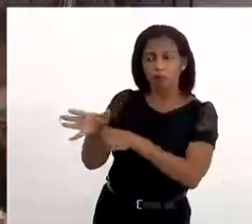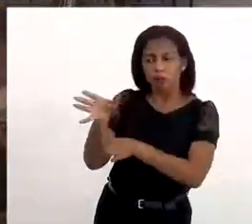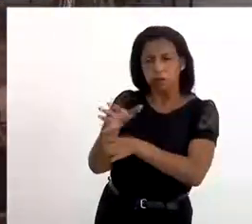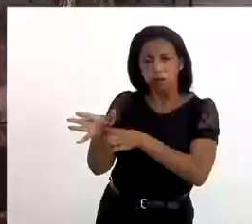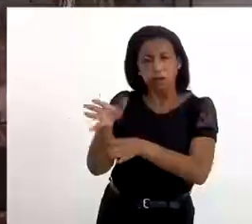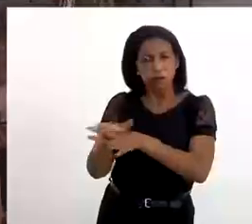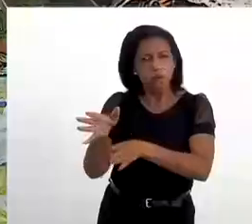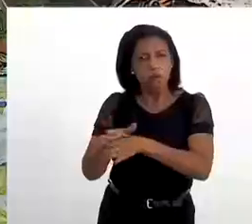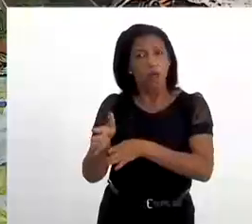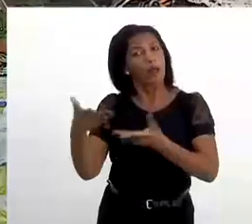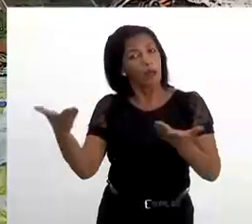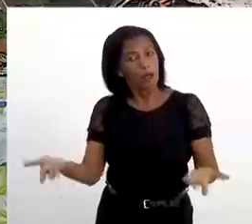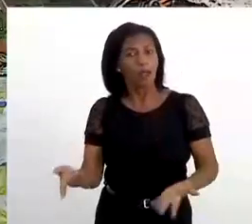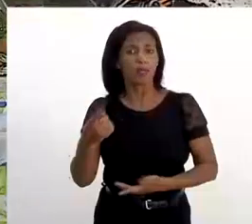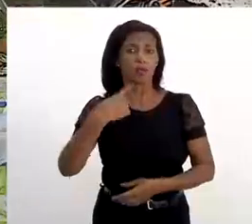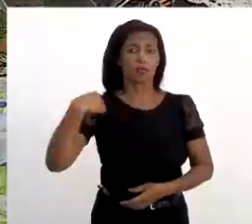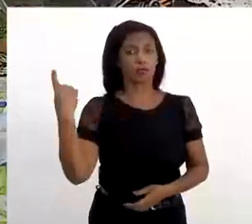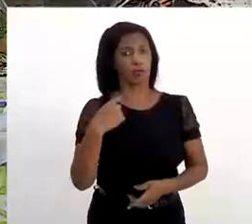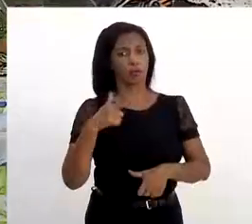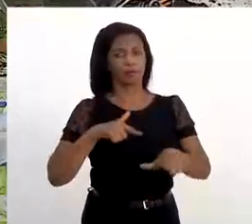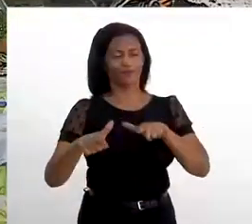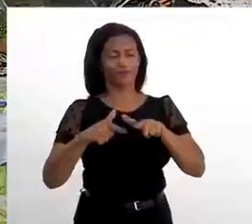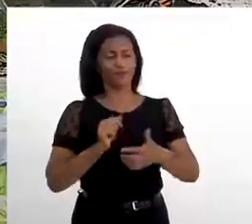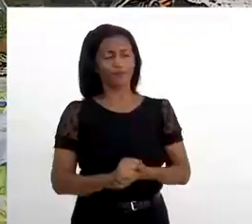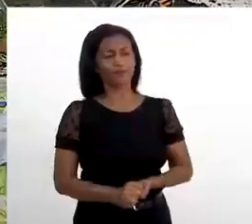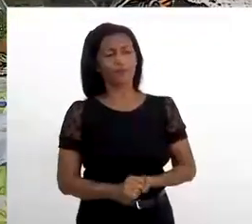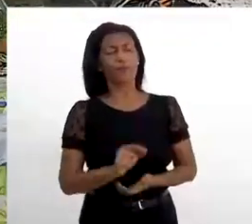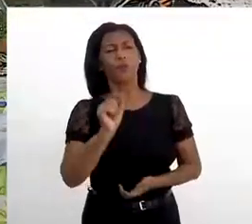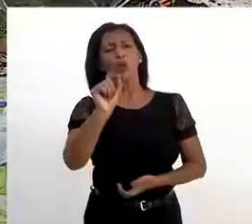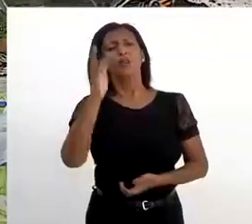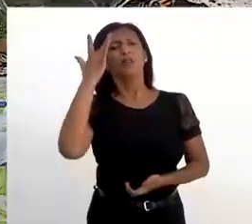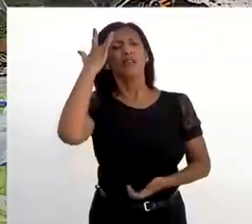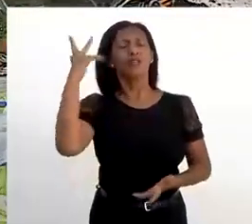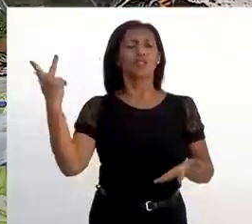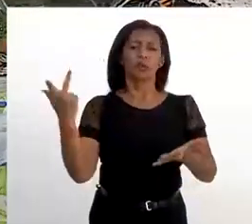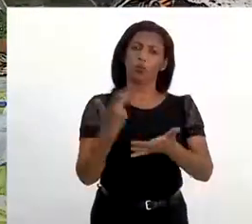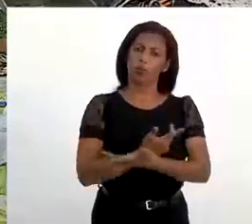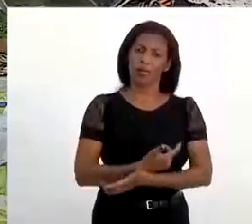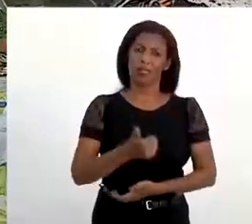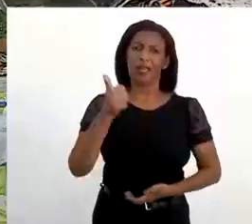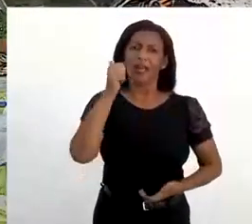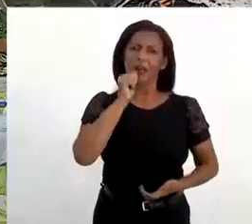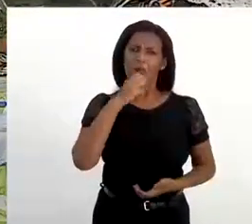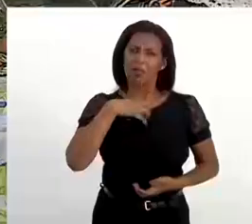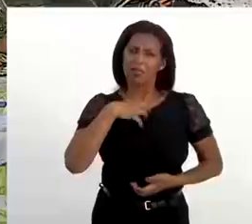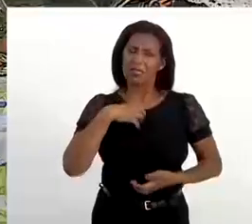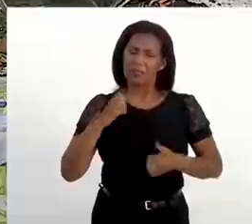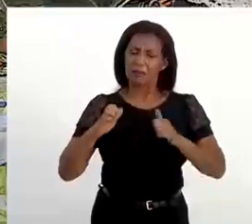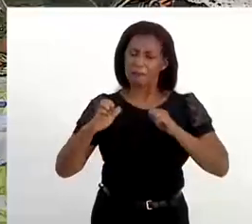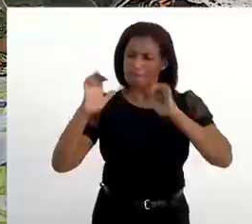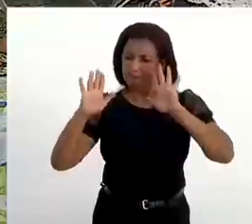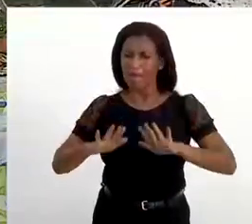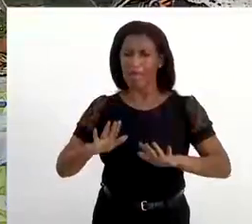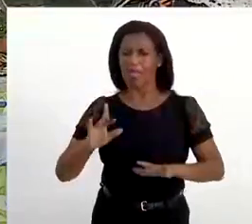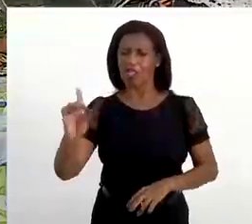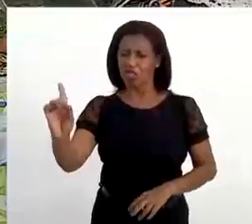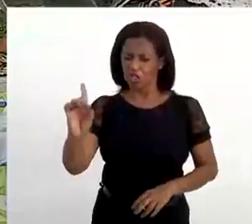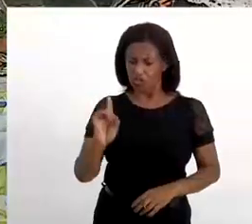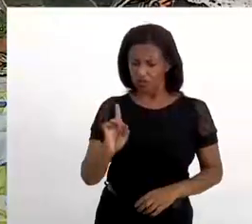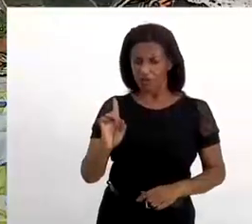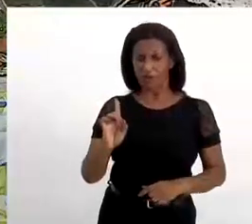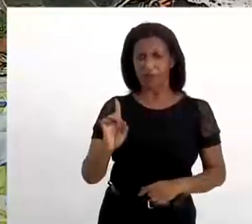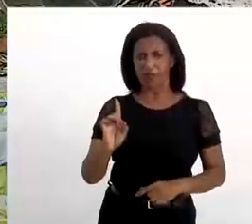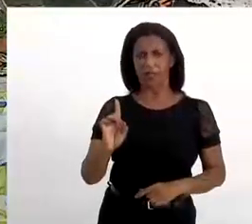É isso que nós fazemos. O que a senhora acha que acontece? Essa mulher, ela se sente mais à vontade de vir até o terreiro, falar com uma